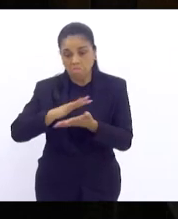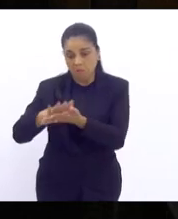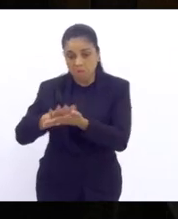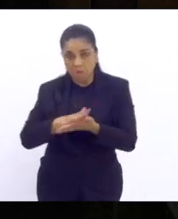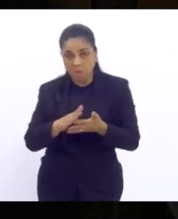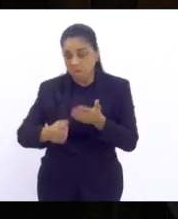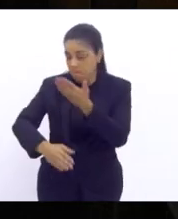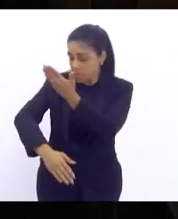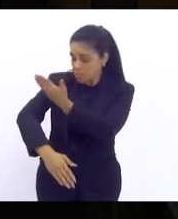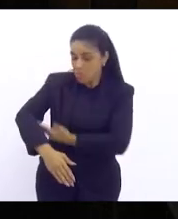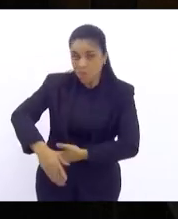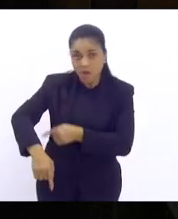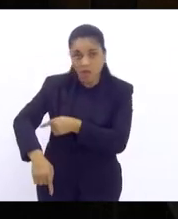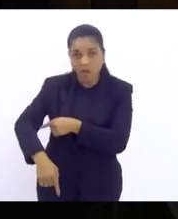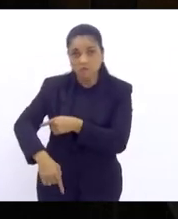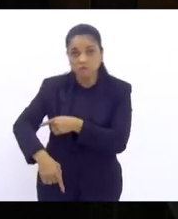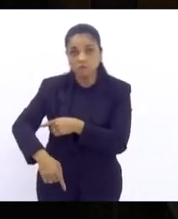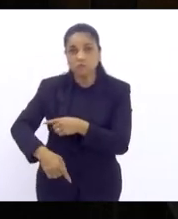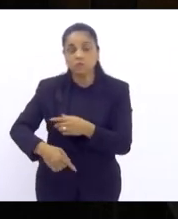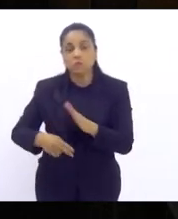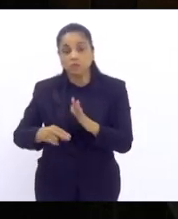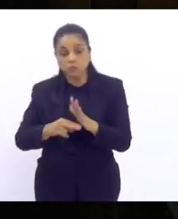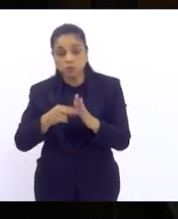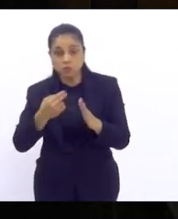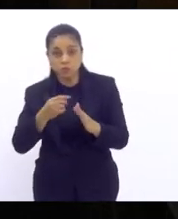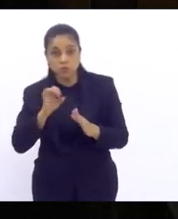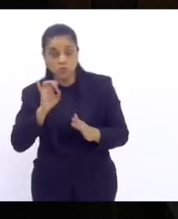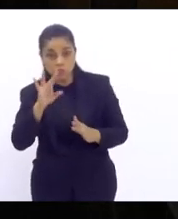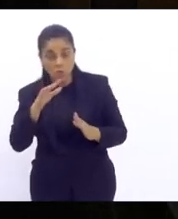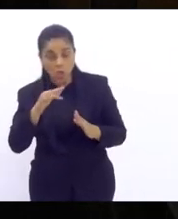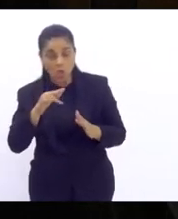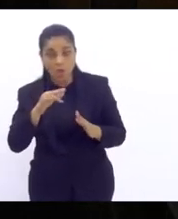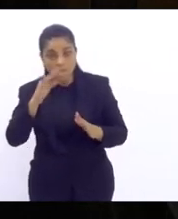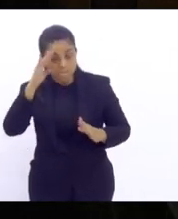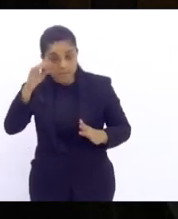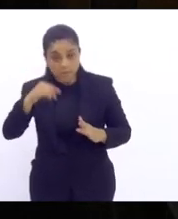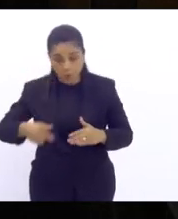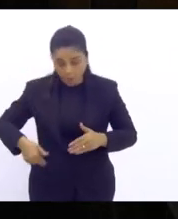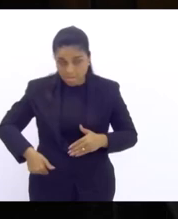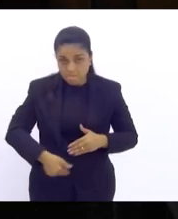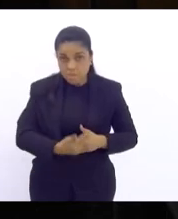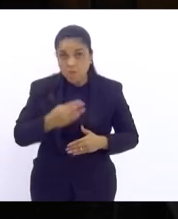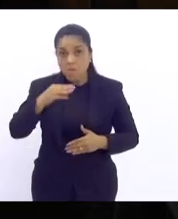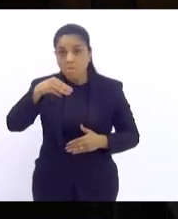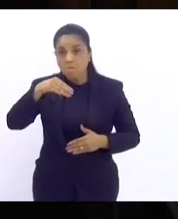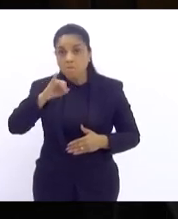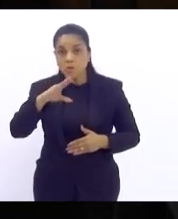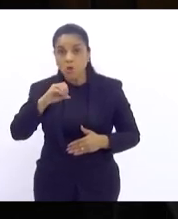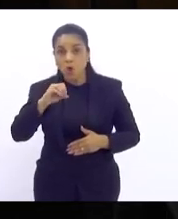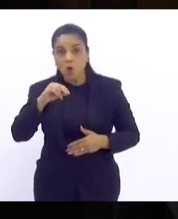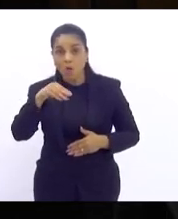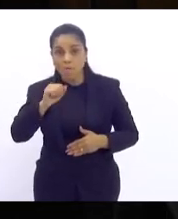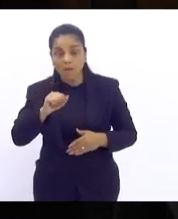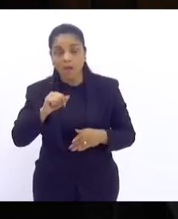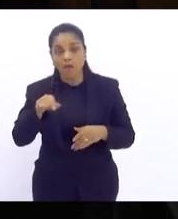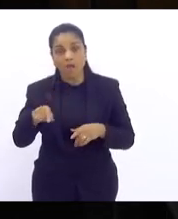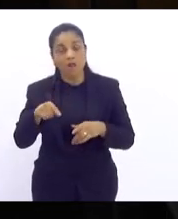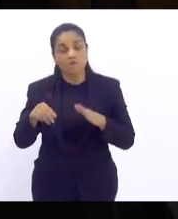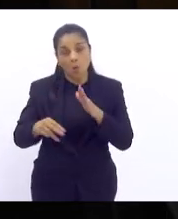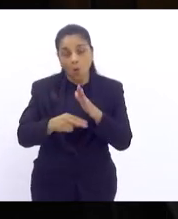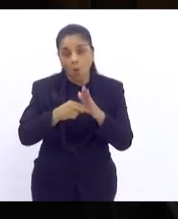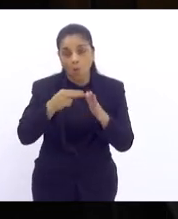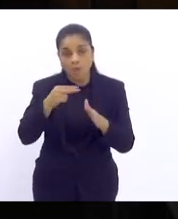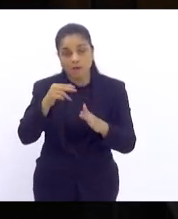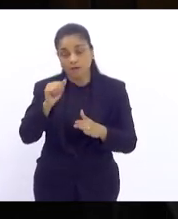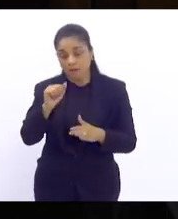braço numa cirurgia onde ela deveria somente tirar um mioma então Alessandra foi operada no hospital